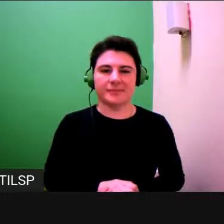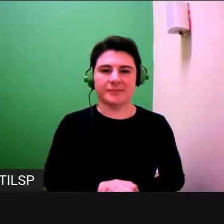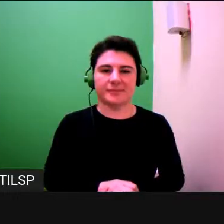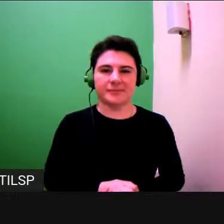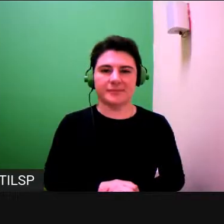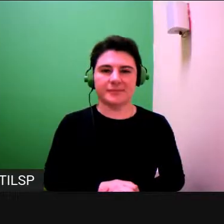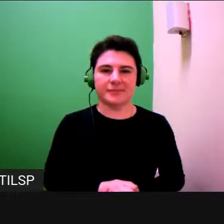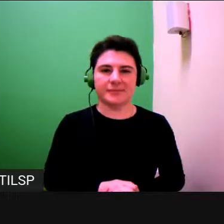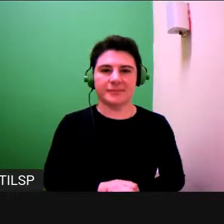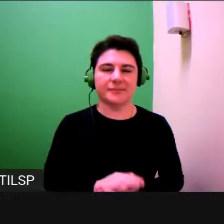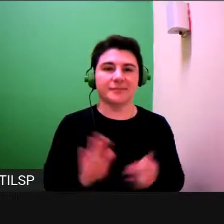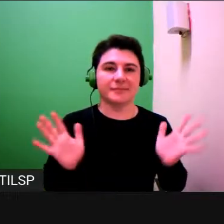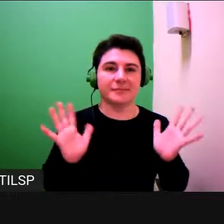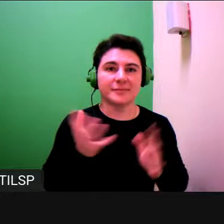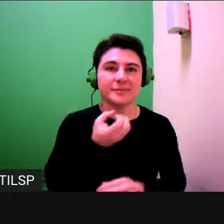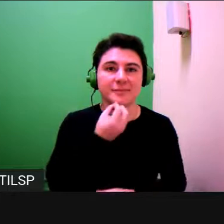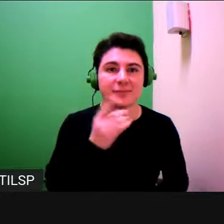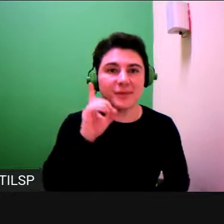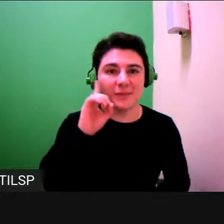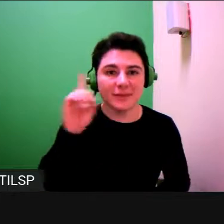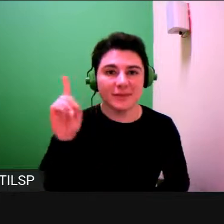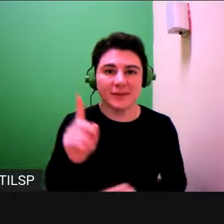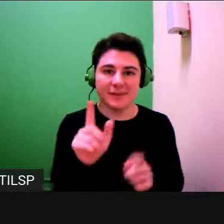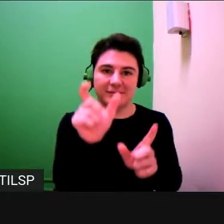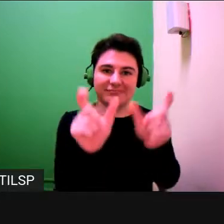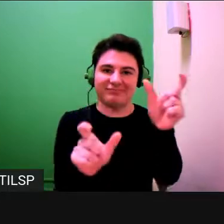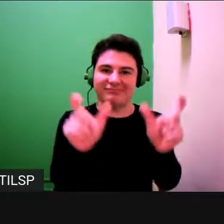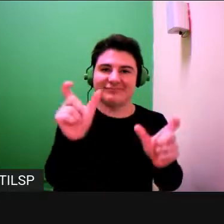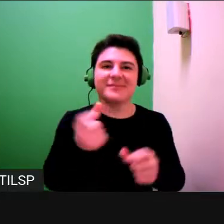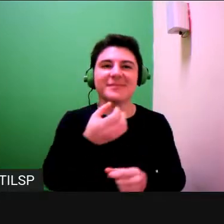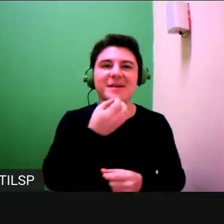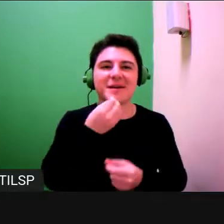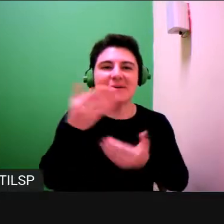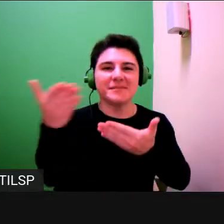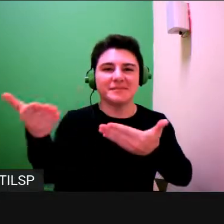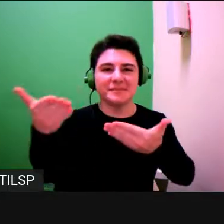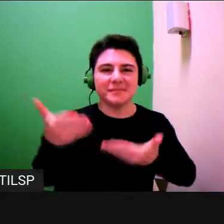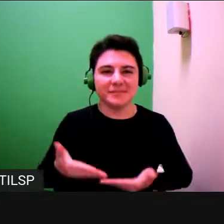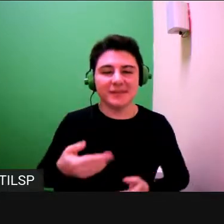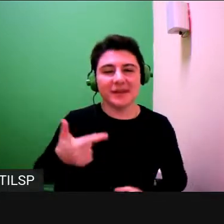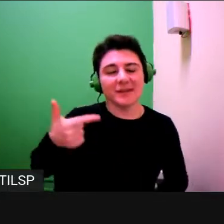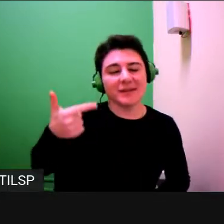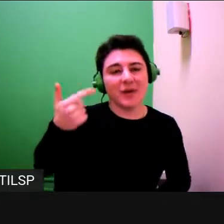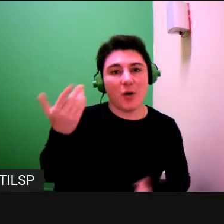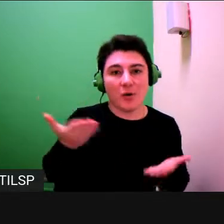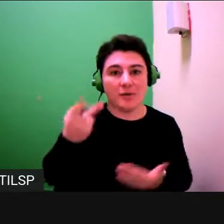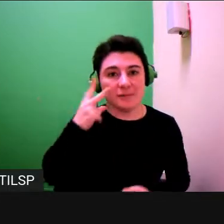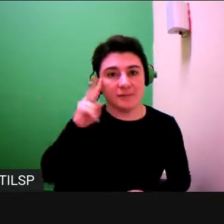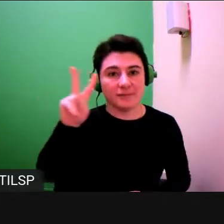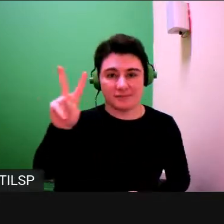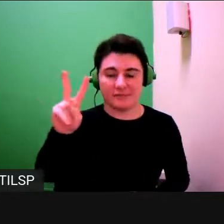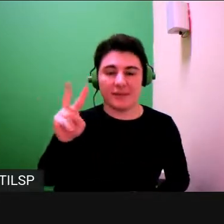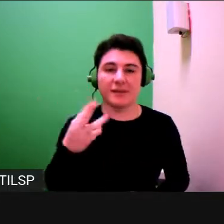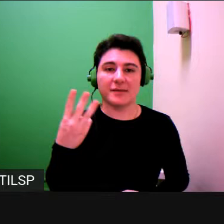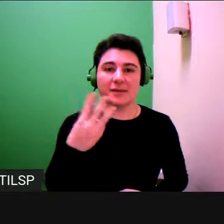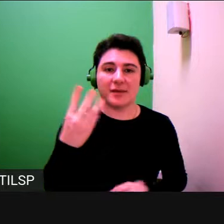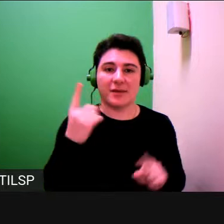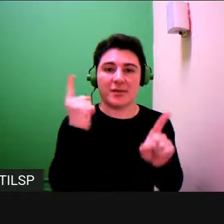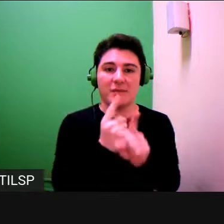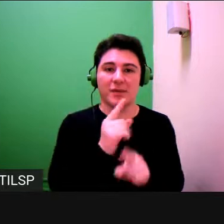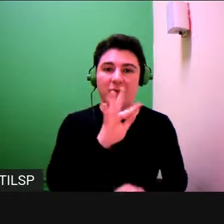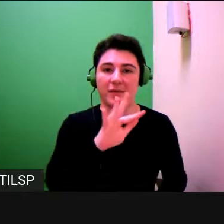Bom dia a todos e todas. Sejam todos bem-vindos ao segundo dia do Terceiro Encontro FIPE,